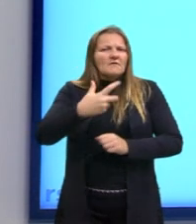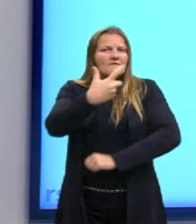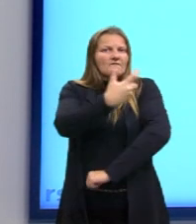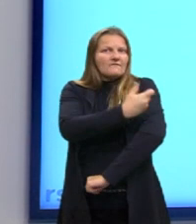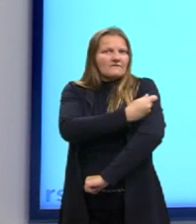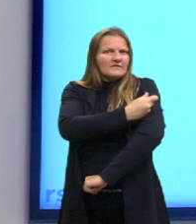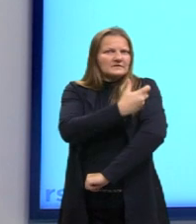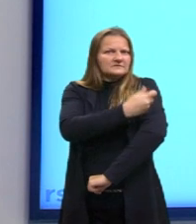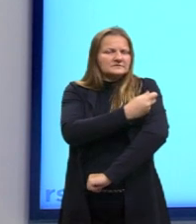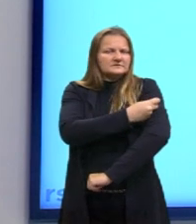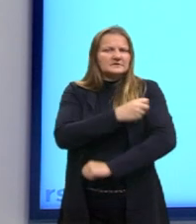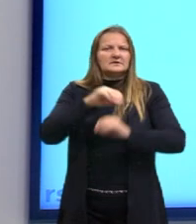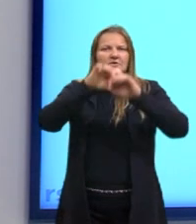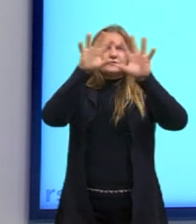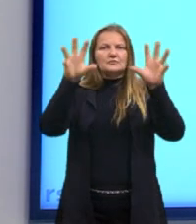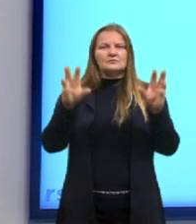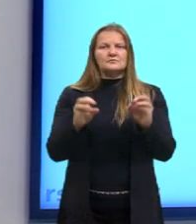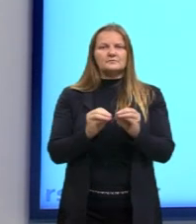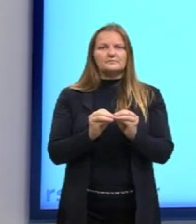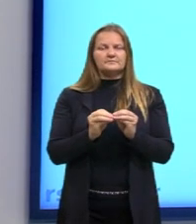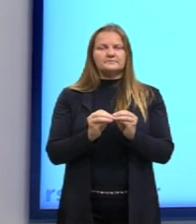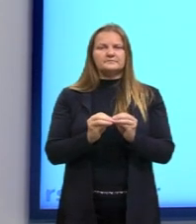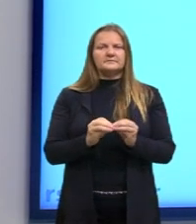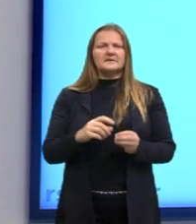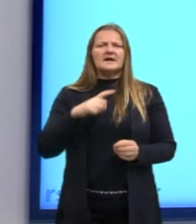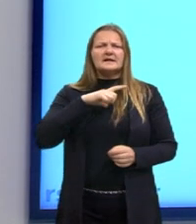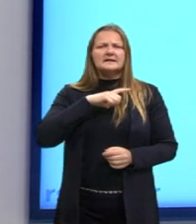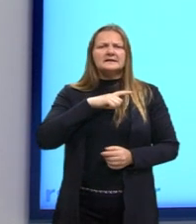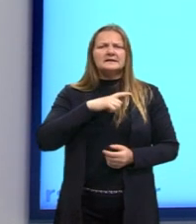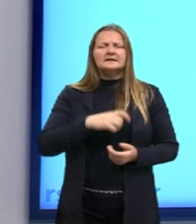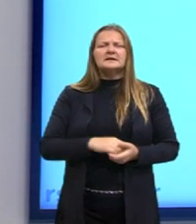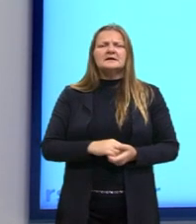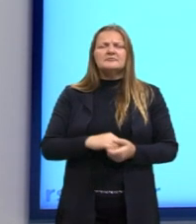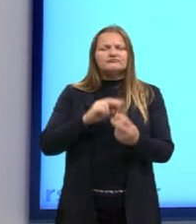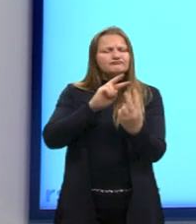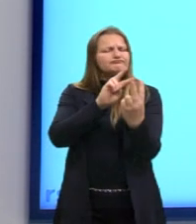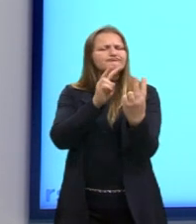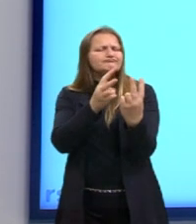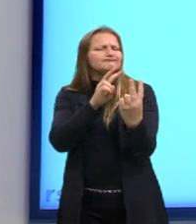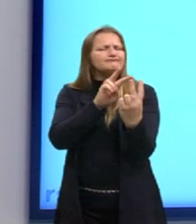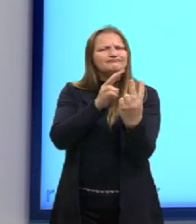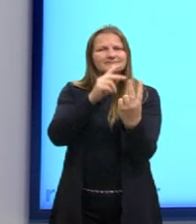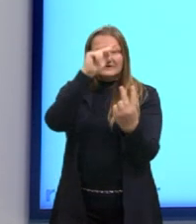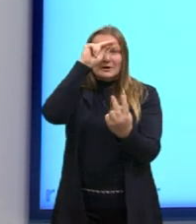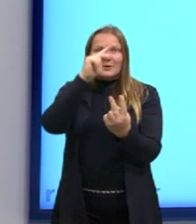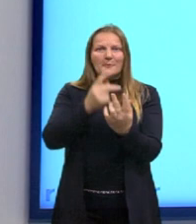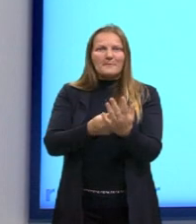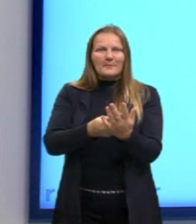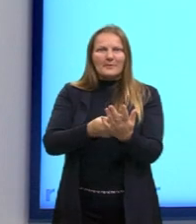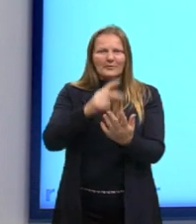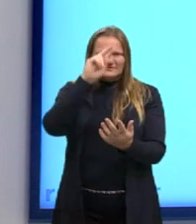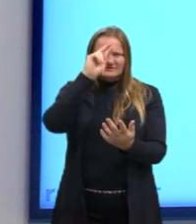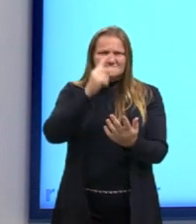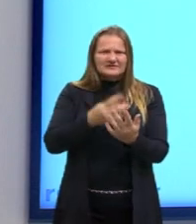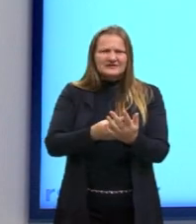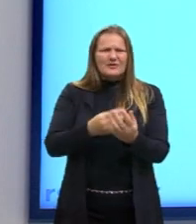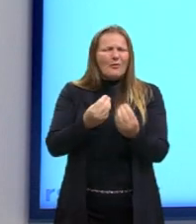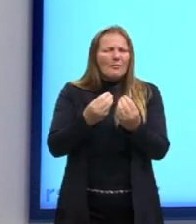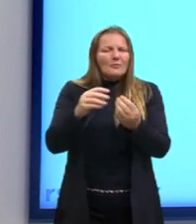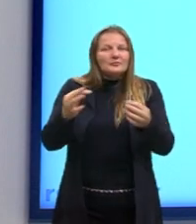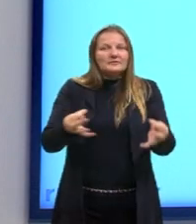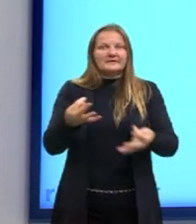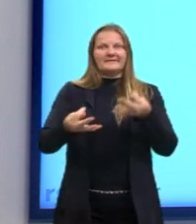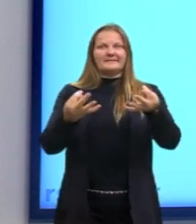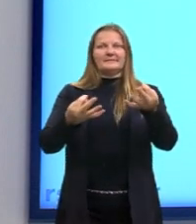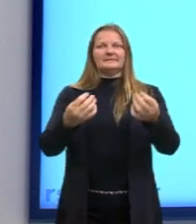chega à conclusão, enfim, que várias vacinas, de aquelas várias hipóteses levantadas, são possíveis o tratamento,